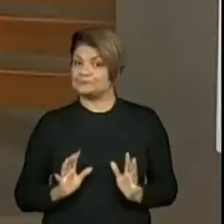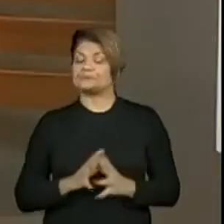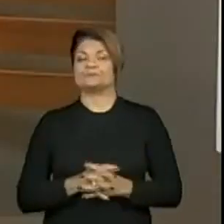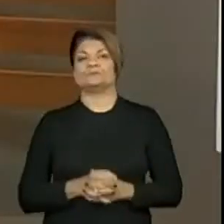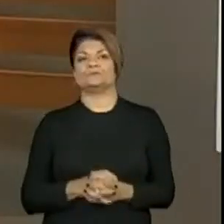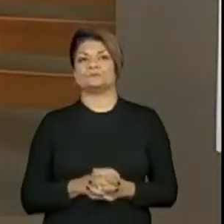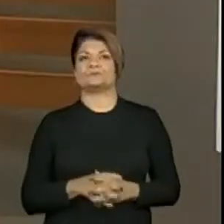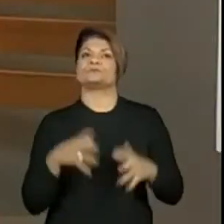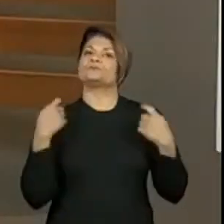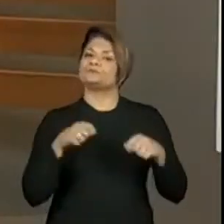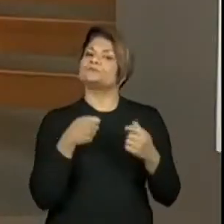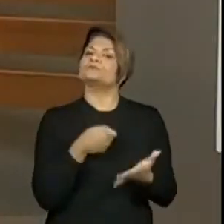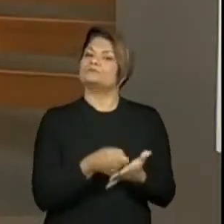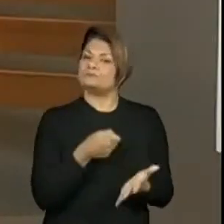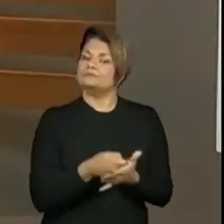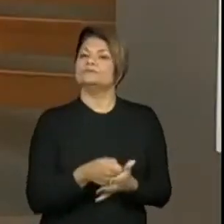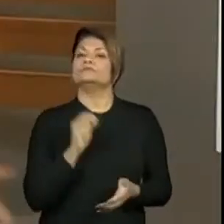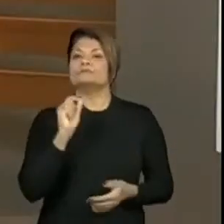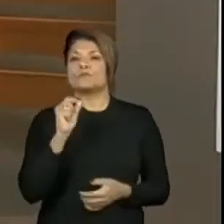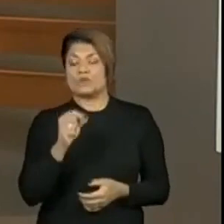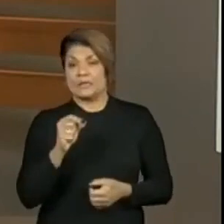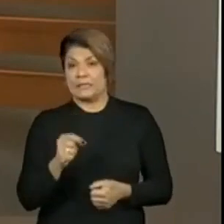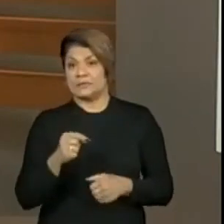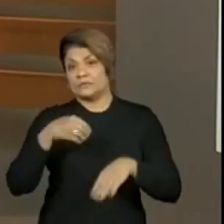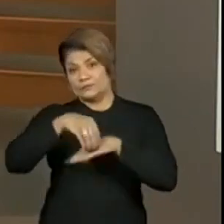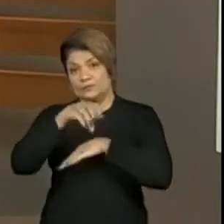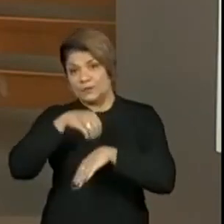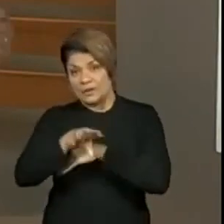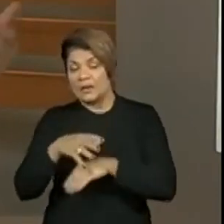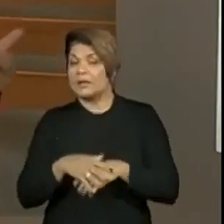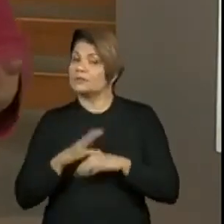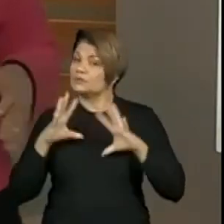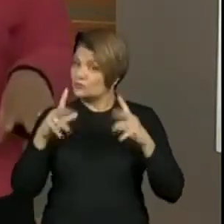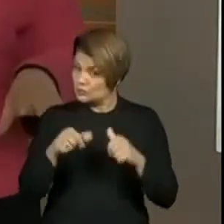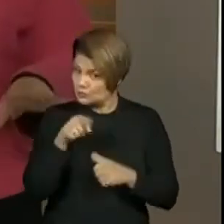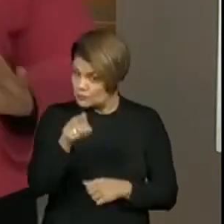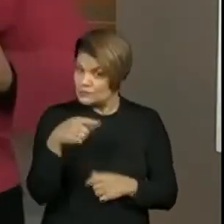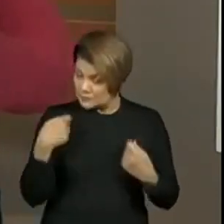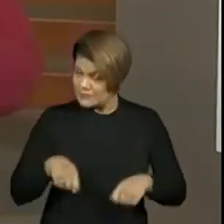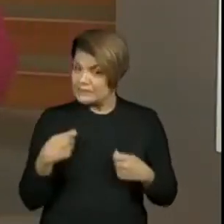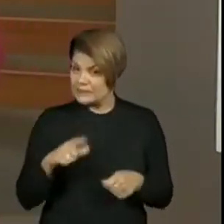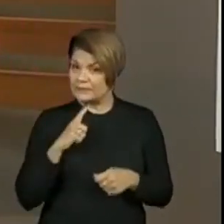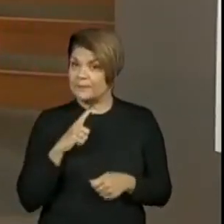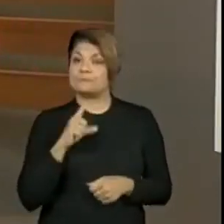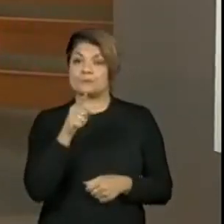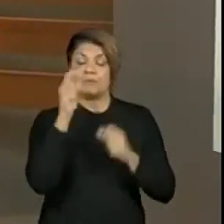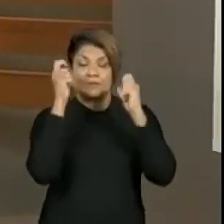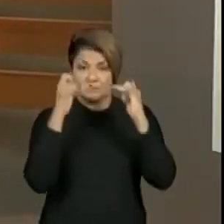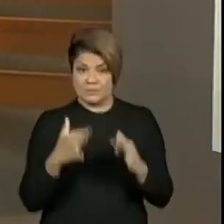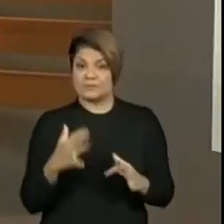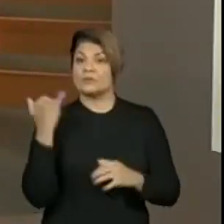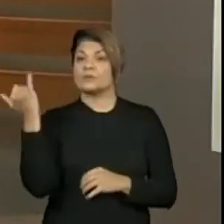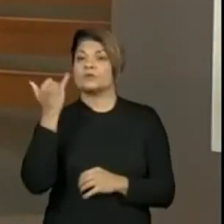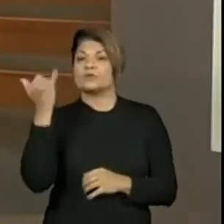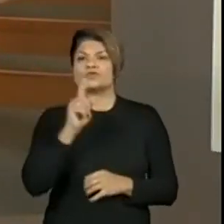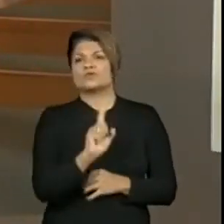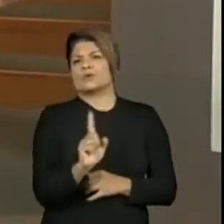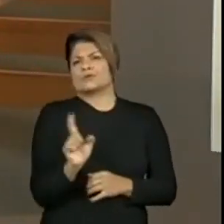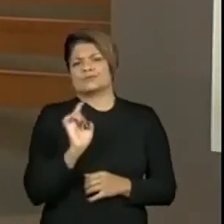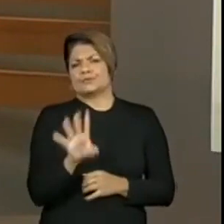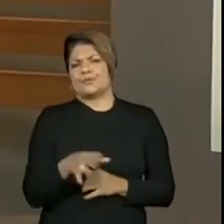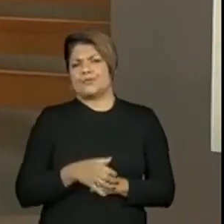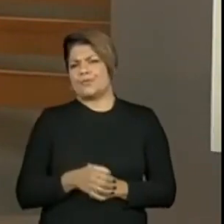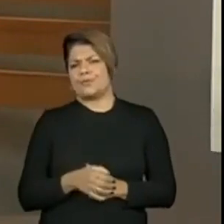que está sendo falado, qual tema vai ser o outro, tudo isso precisa existir. E essa explicação é importante porque não é só nessa